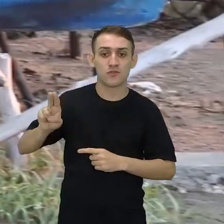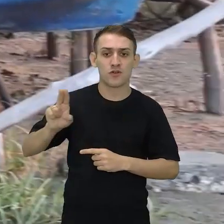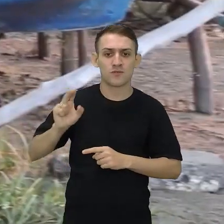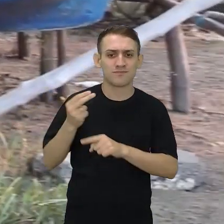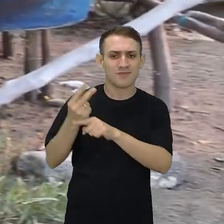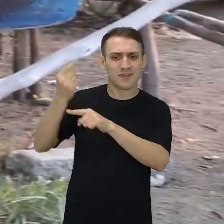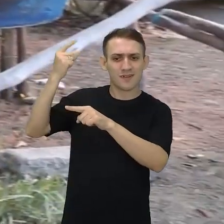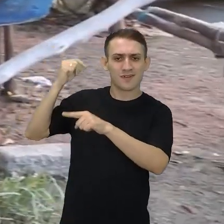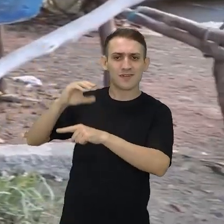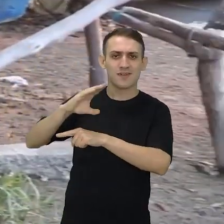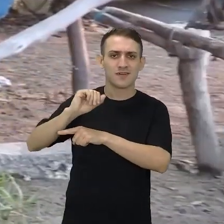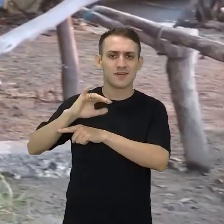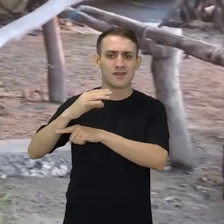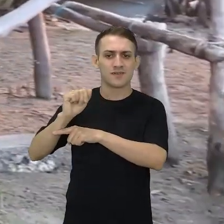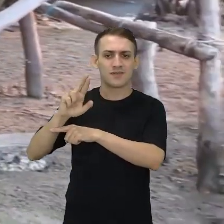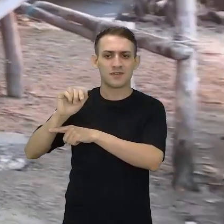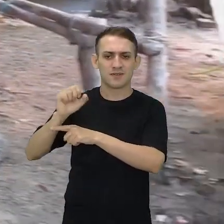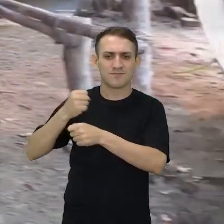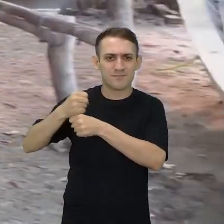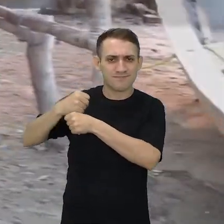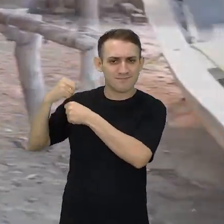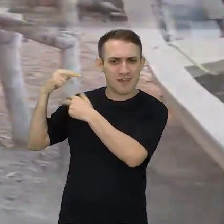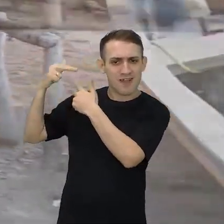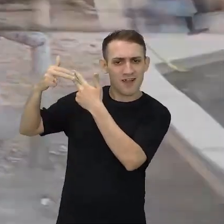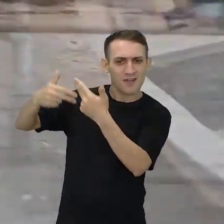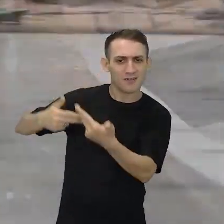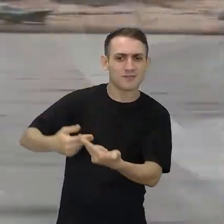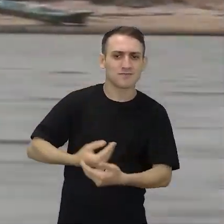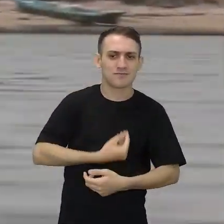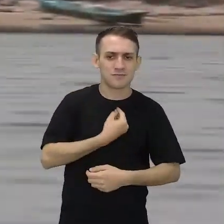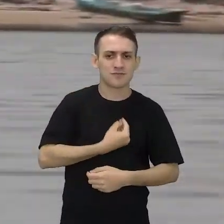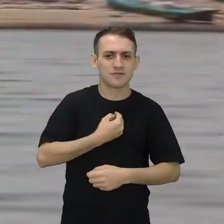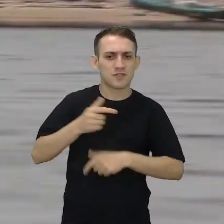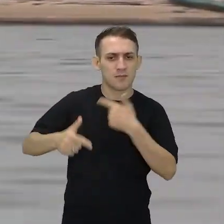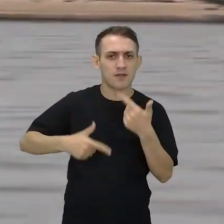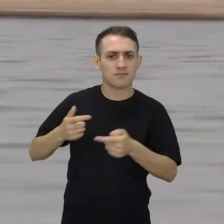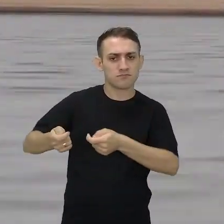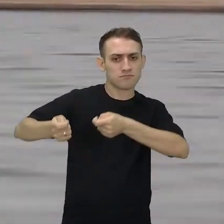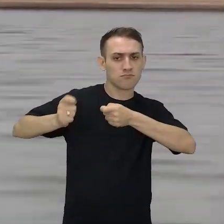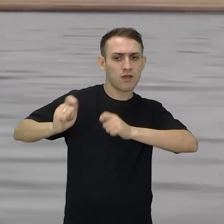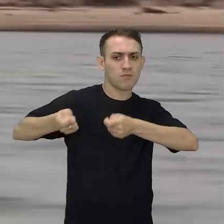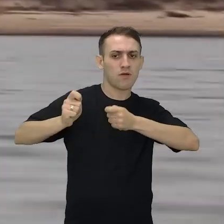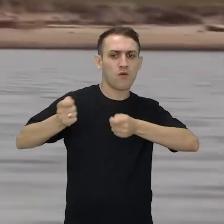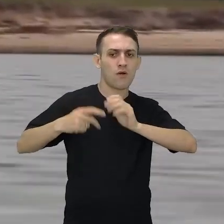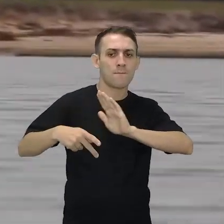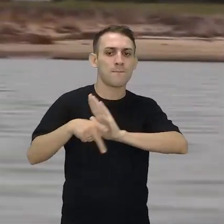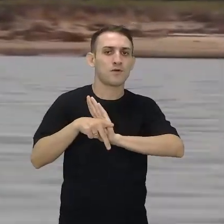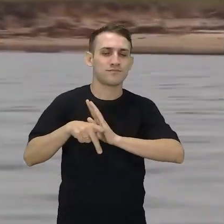primórdios de Kaisara, que por muitos anos sobreviveu apenas desse ofício, a pesca artesanal.